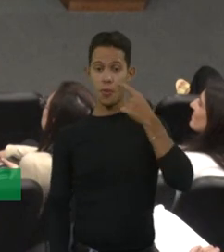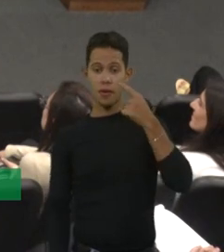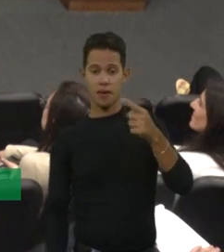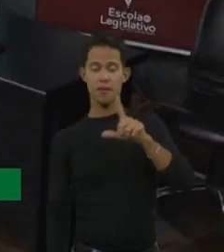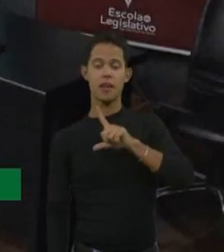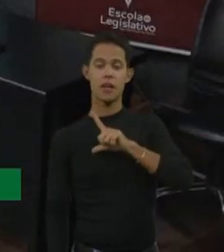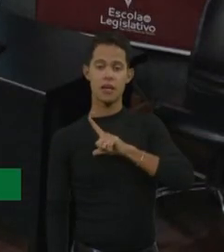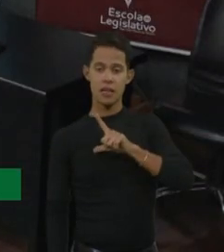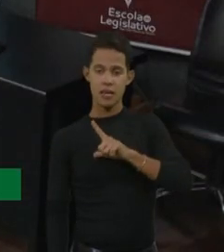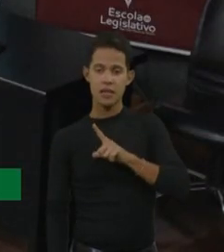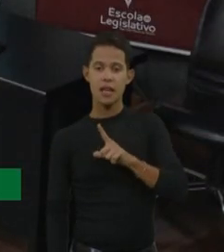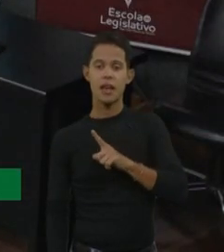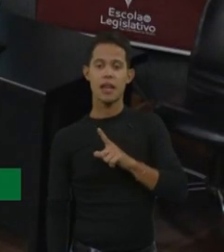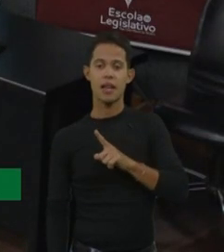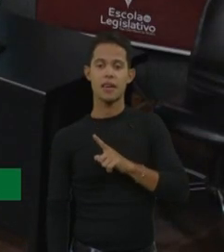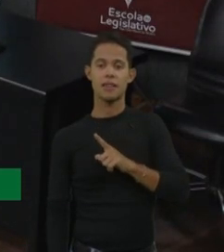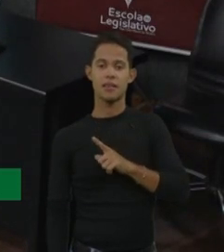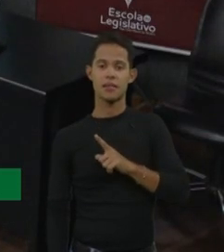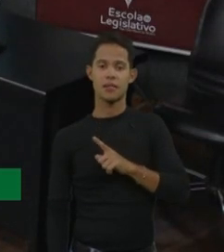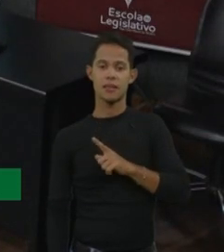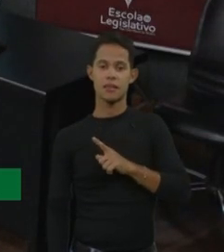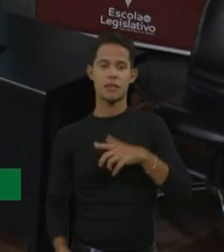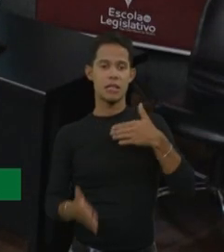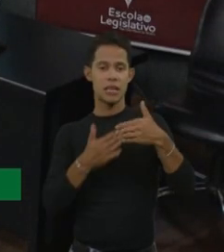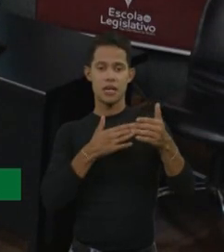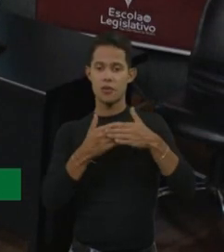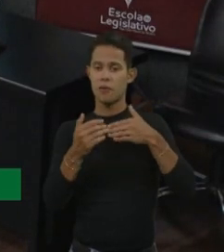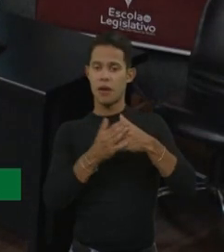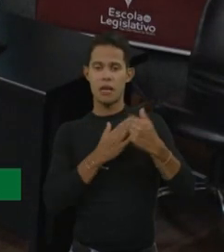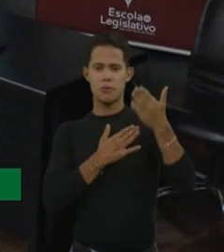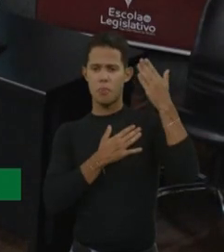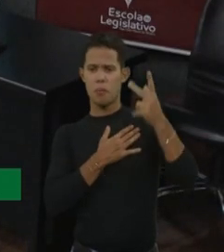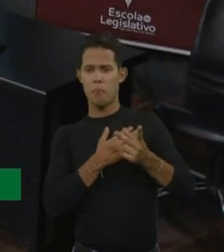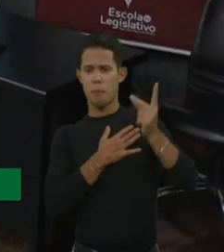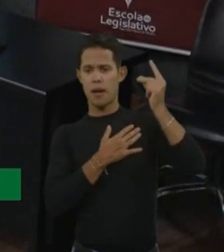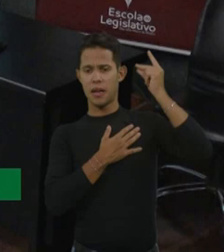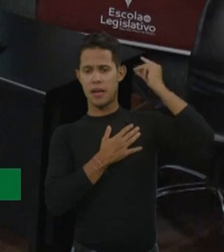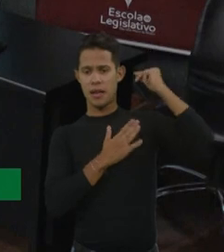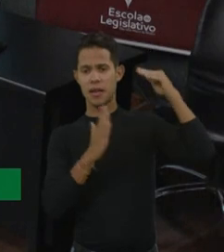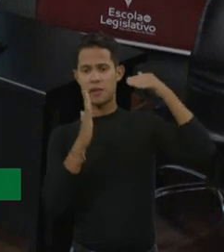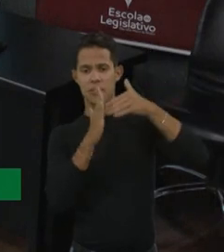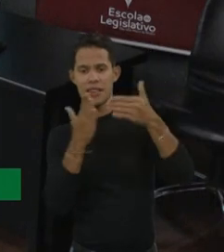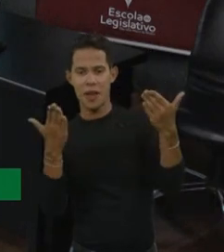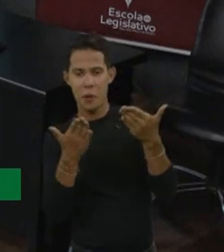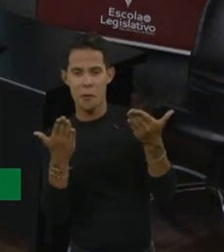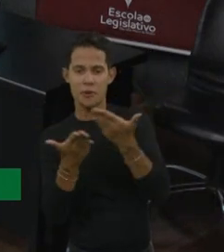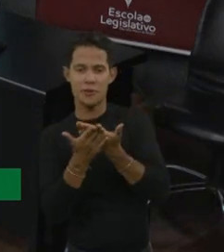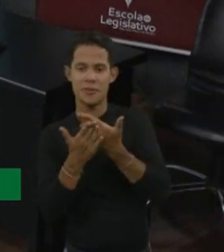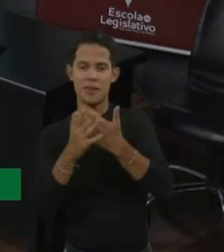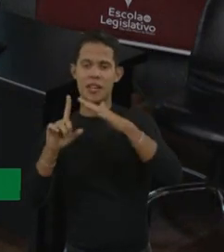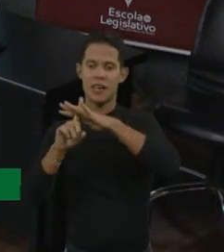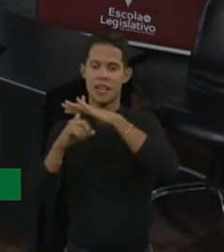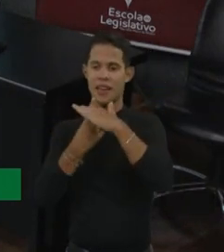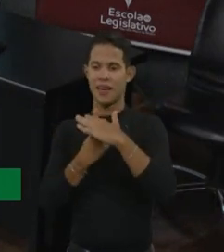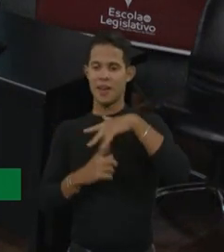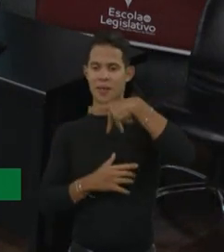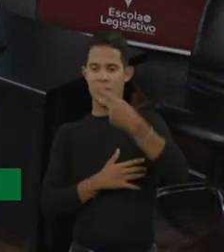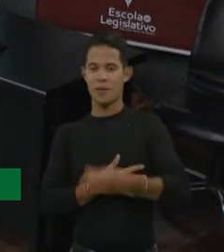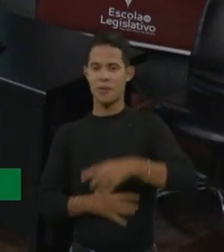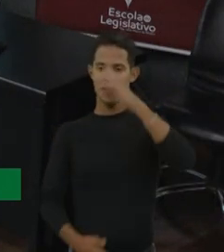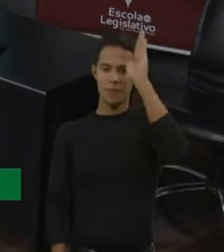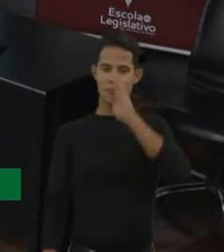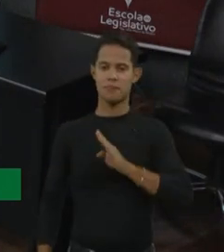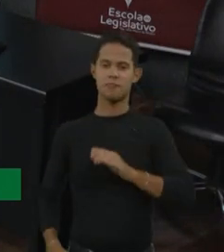perto, tanto lá na dinastia como alguns sociólogos aqui do nosso país. E Santa